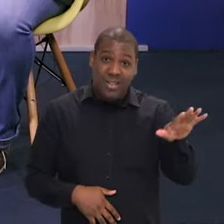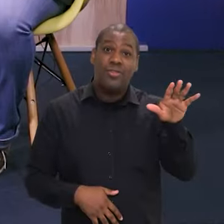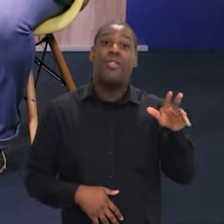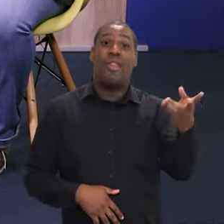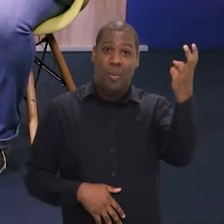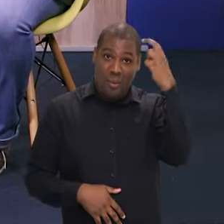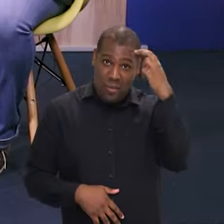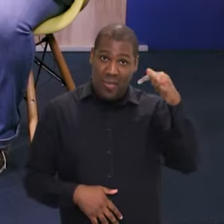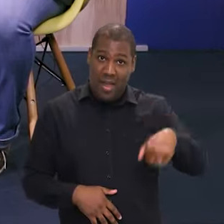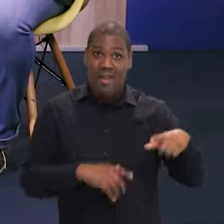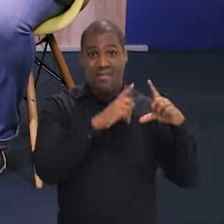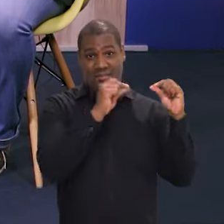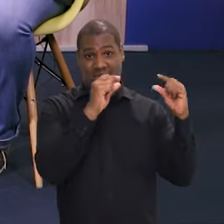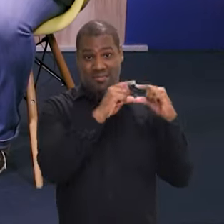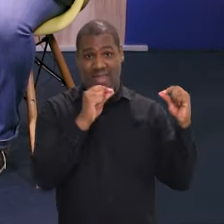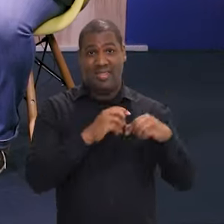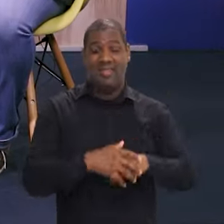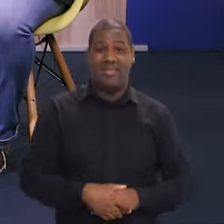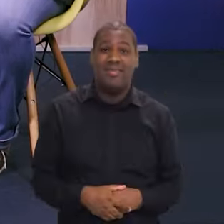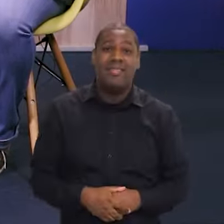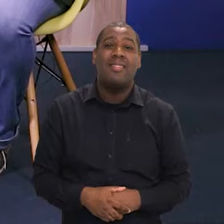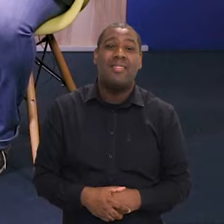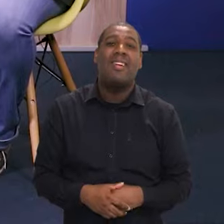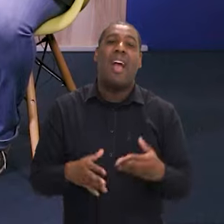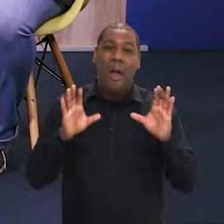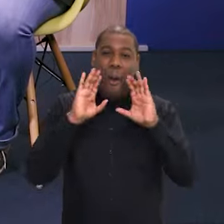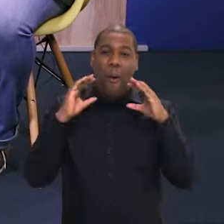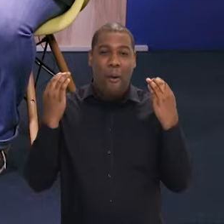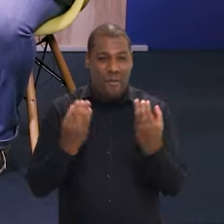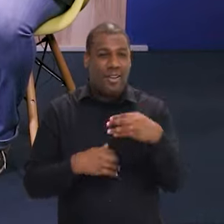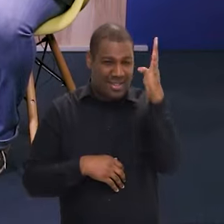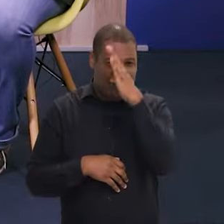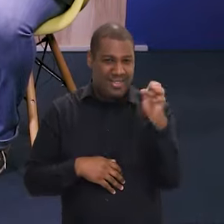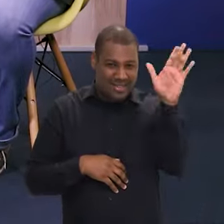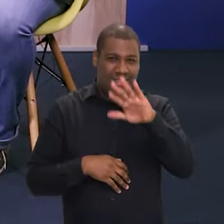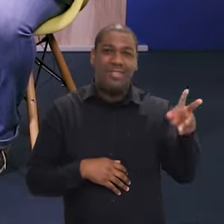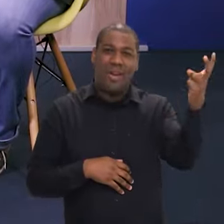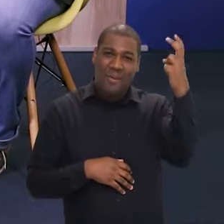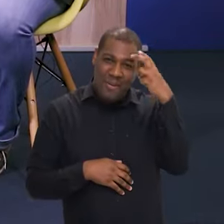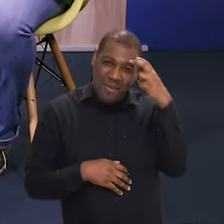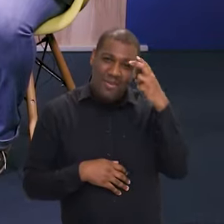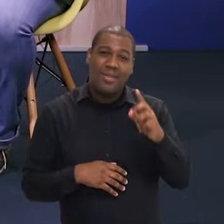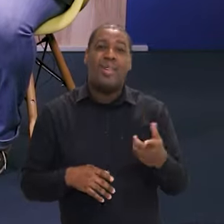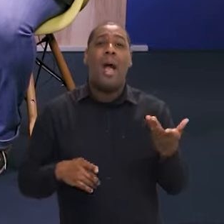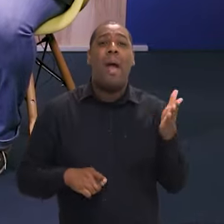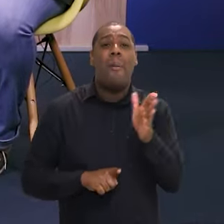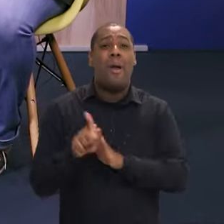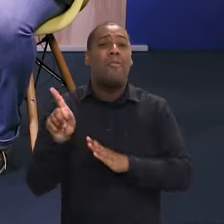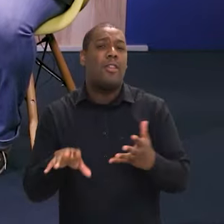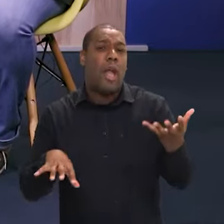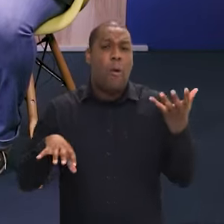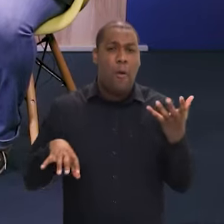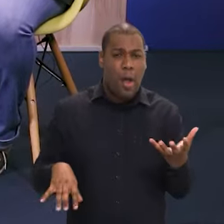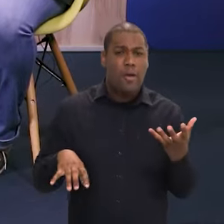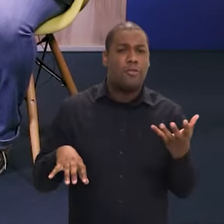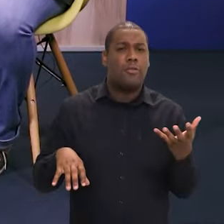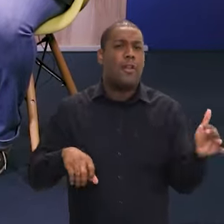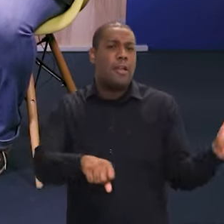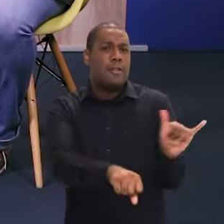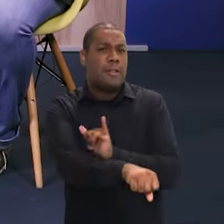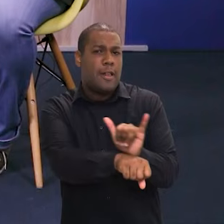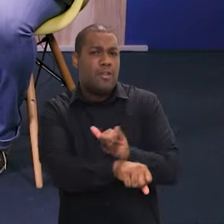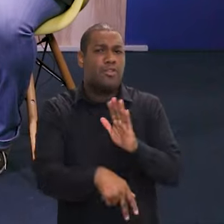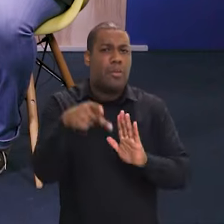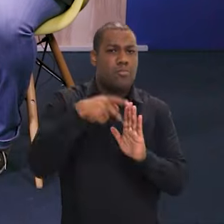de Cultura aqui em Brasília. Bom, ministra, a gente falou bastante aqui da conferência, né? Mas eu queria saber que está avançando no Congresso Nacional